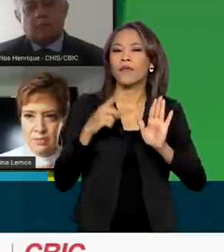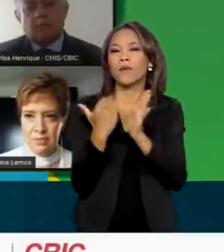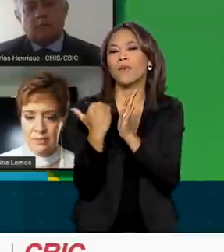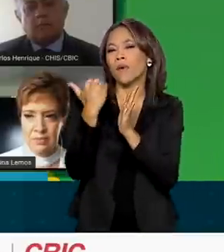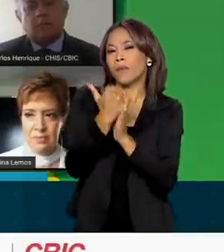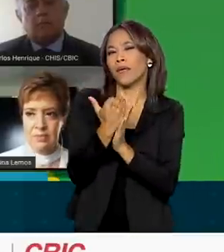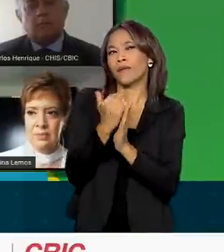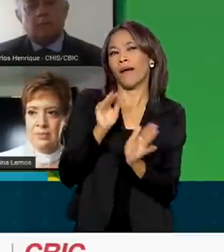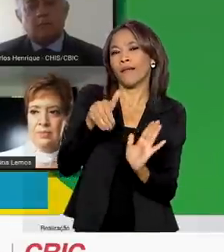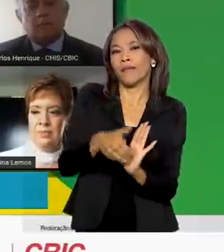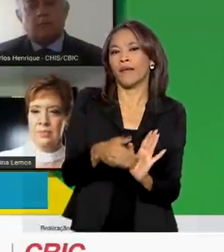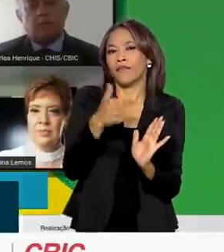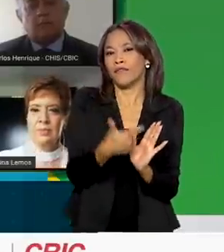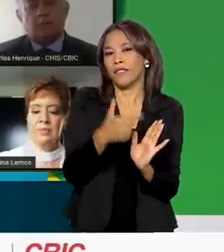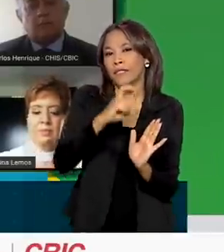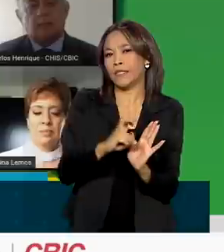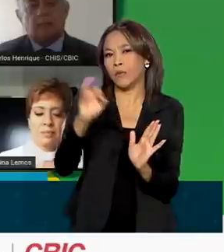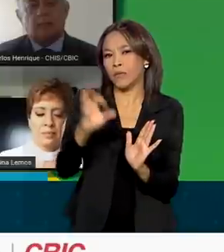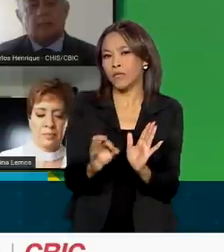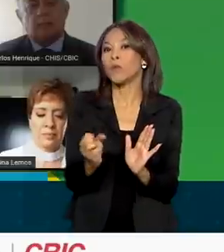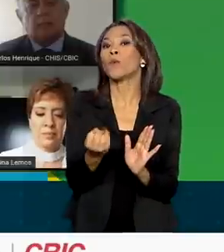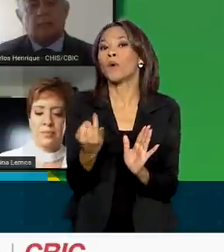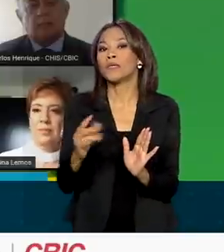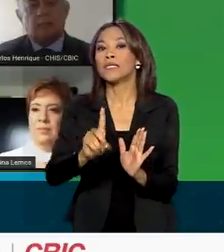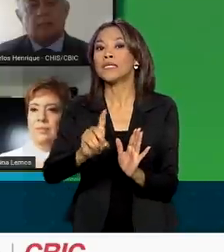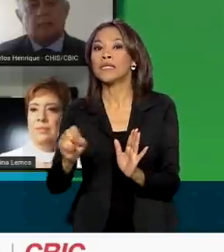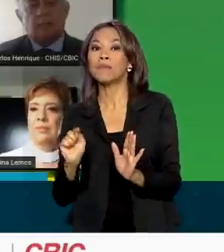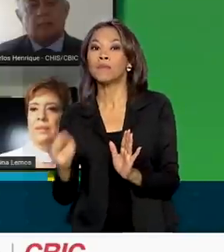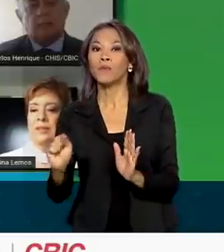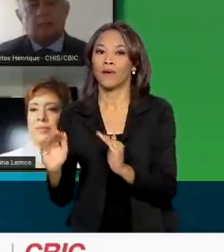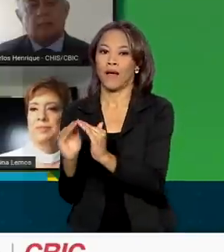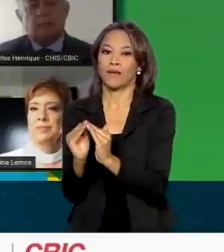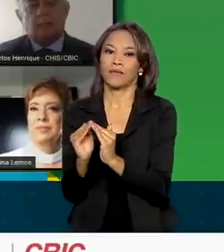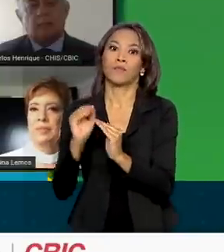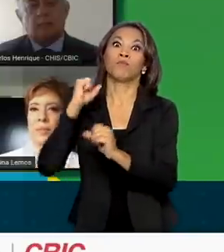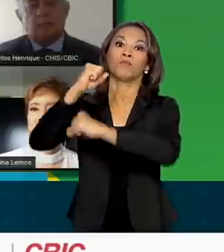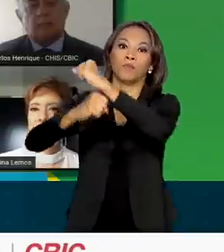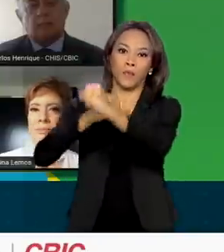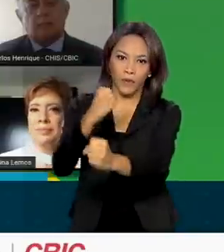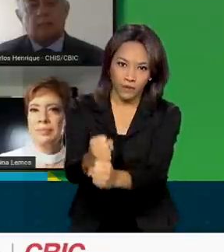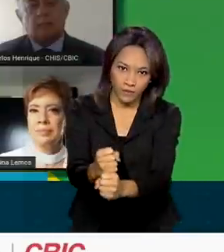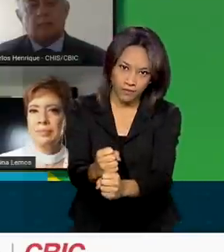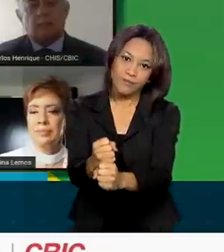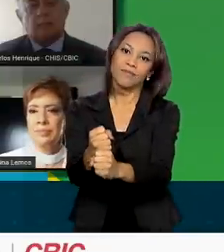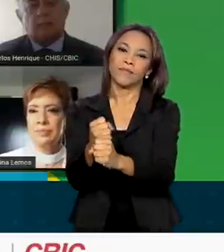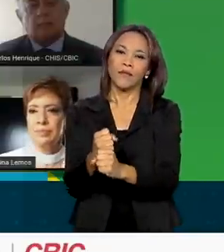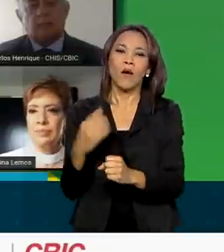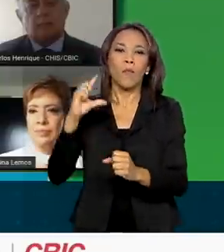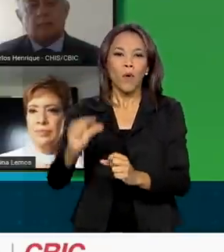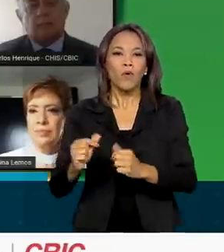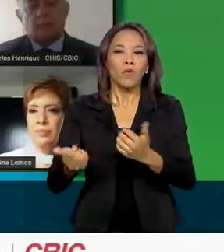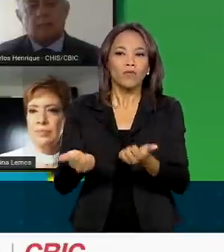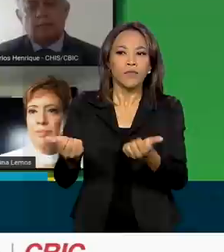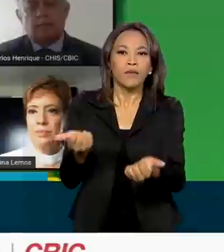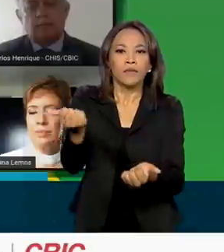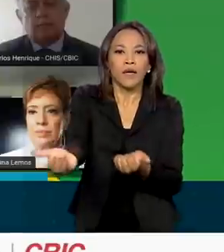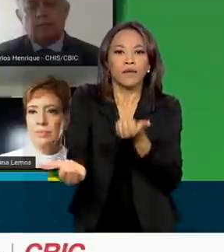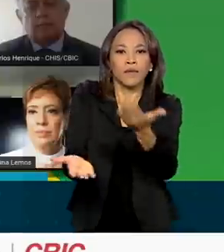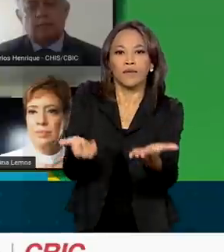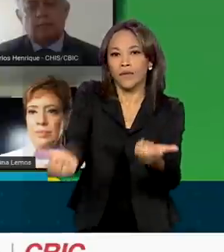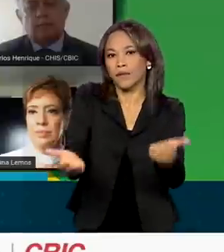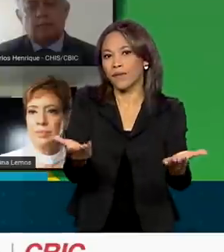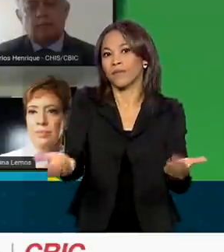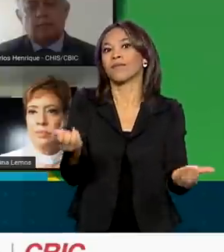25%, em torno de 100 mil unidades a mais por ano, dentro de um processo gradativo de crescimento até a sua